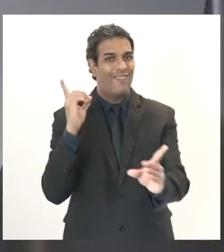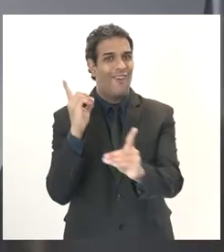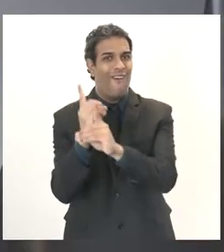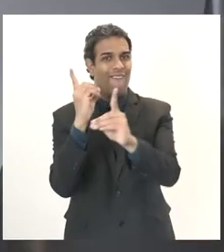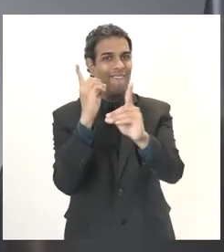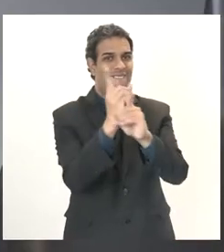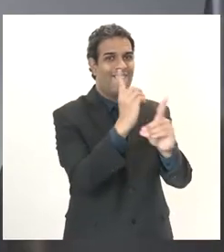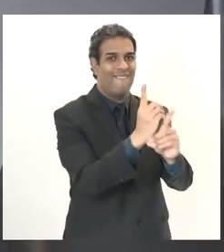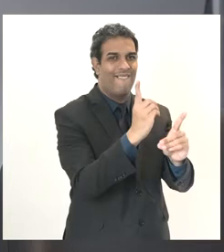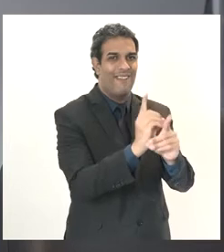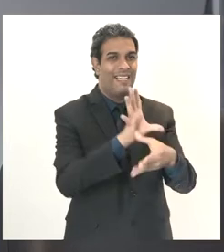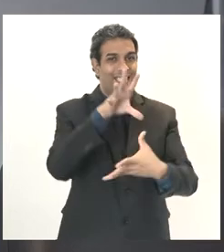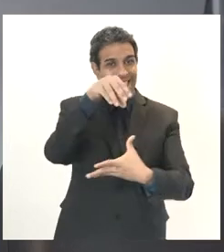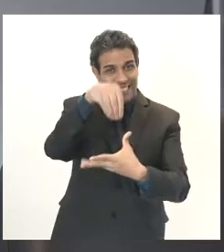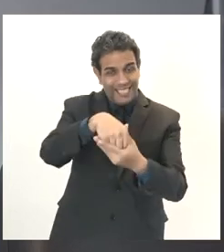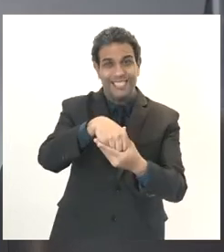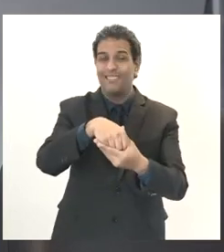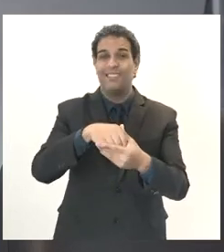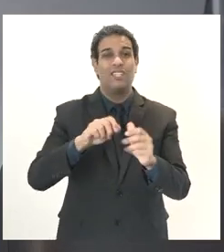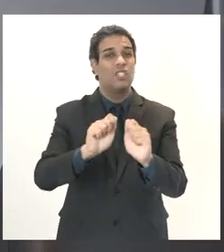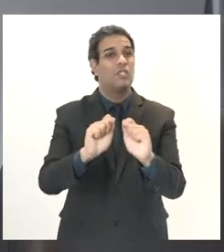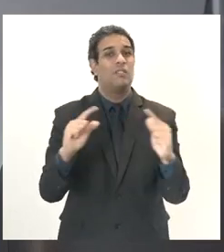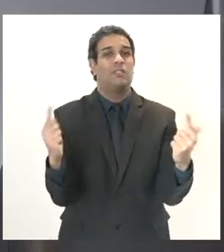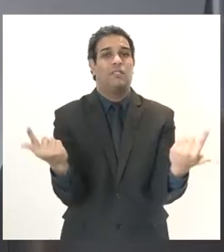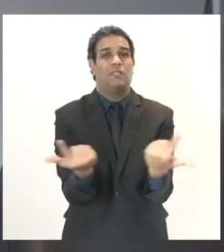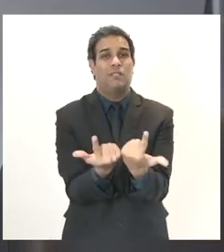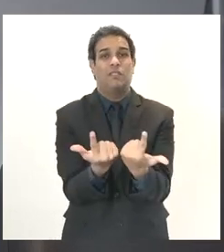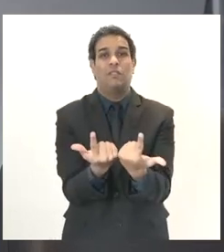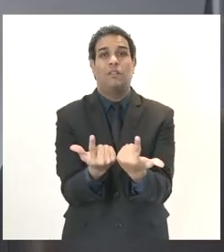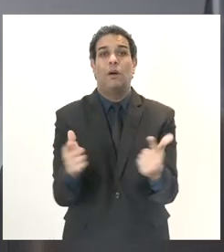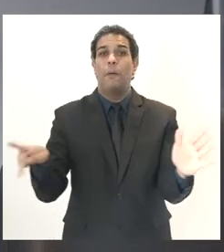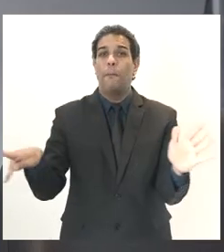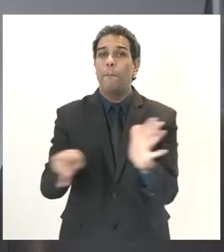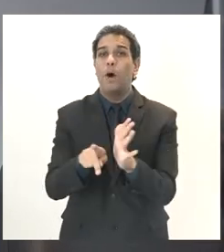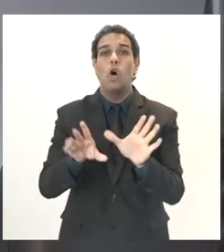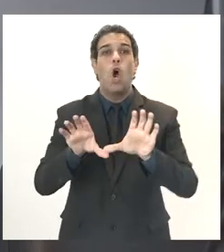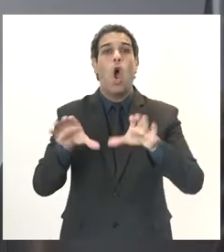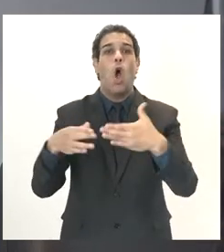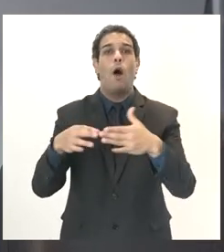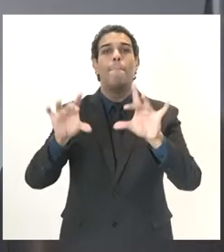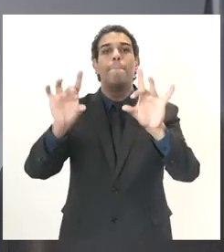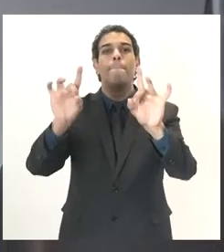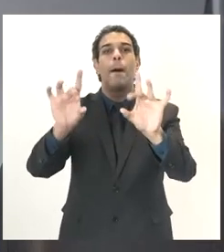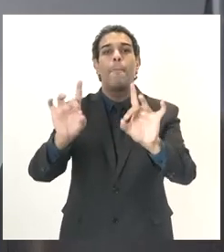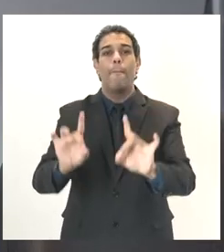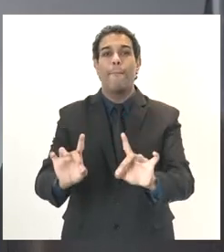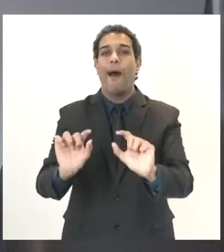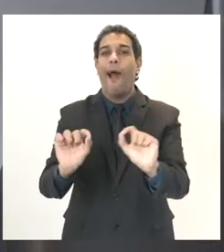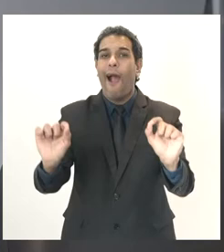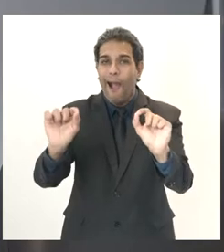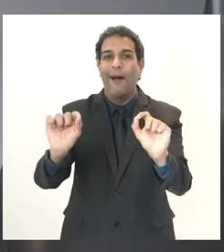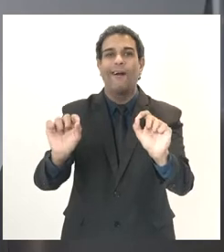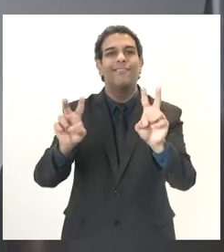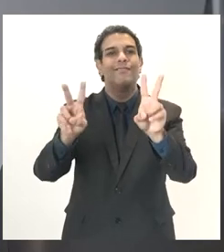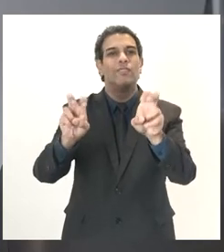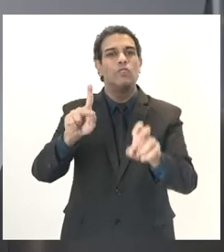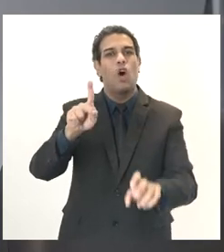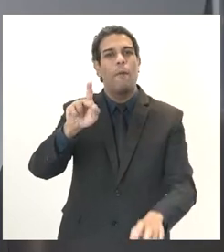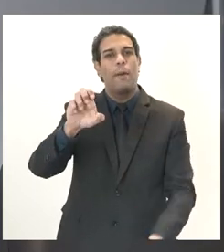é da câmara dos deputados da comissão especial que trata previamente da PEC 32